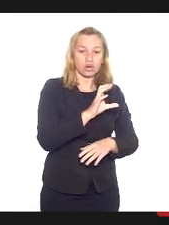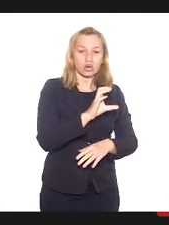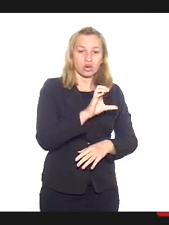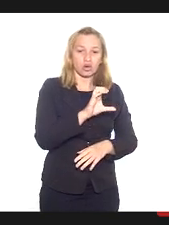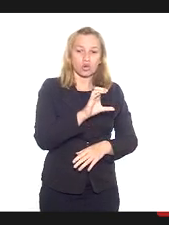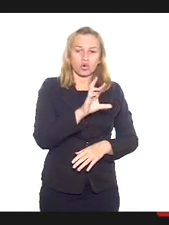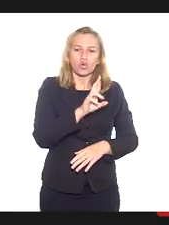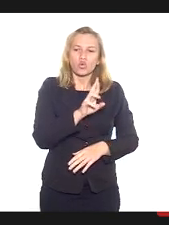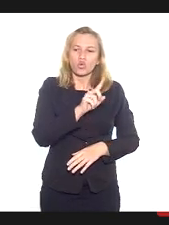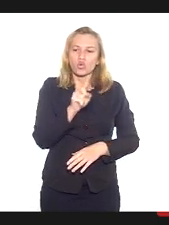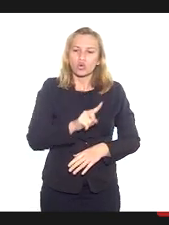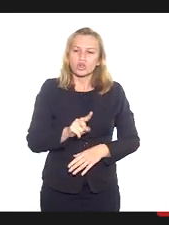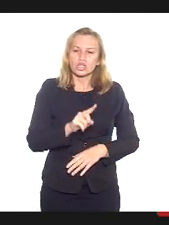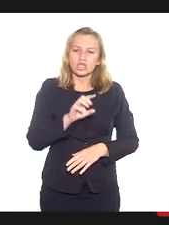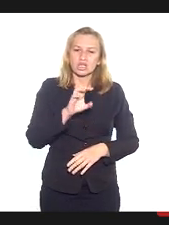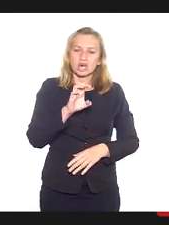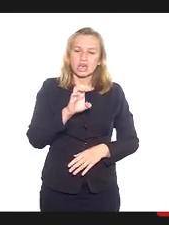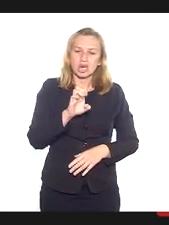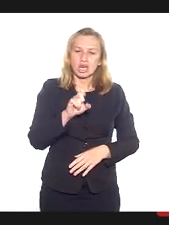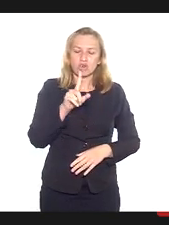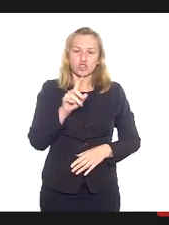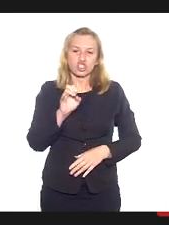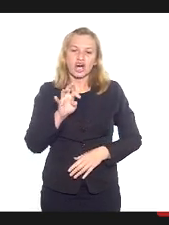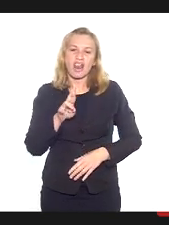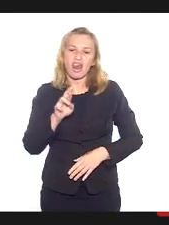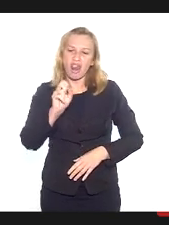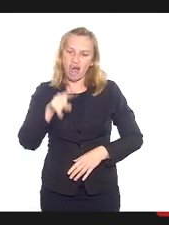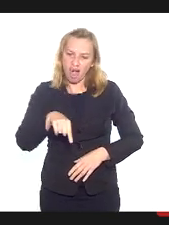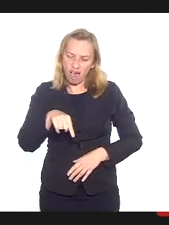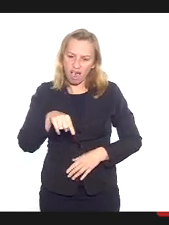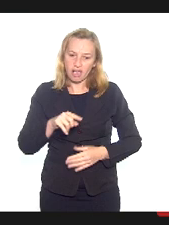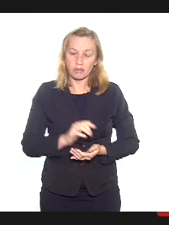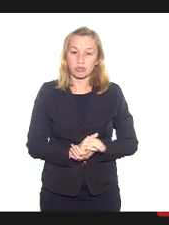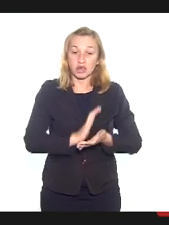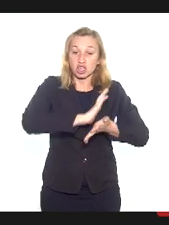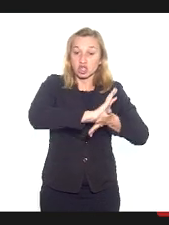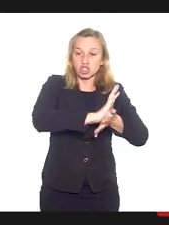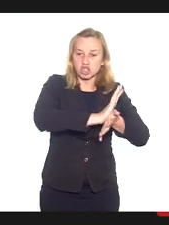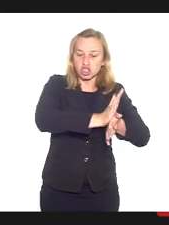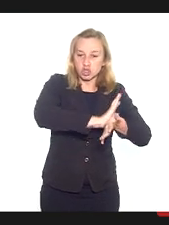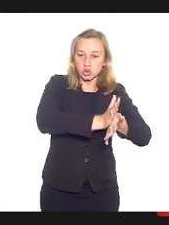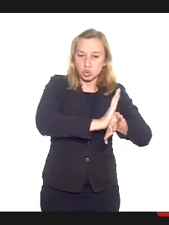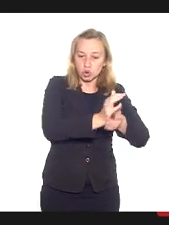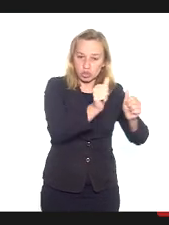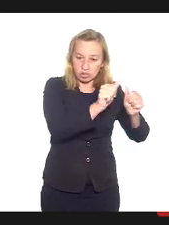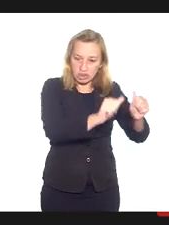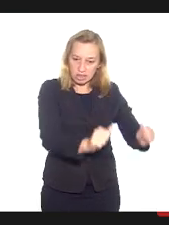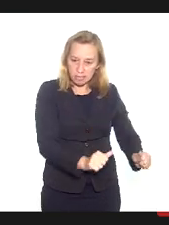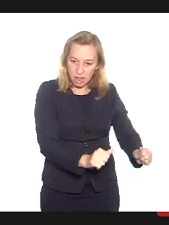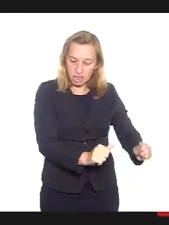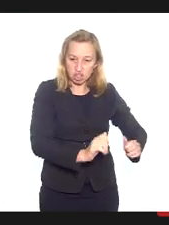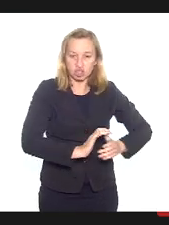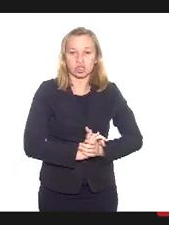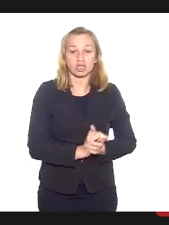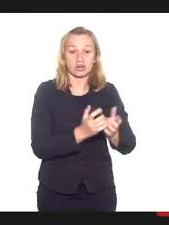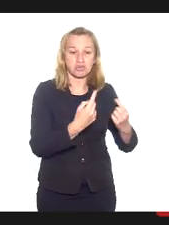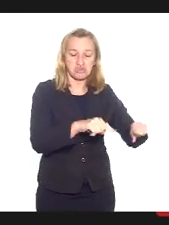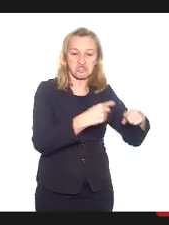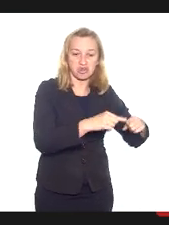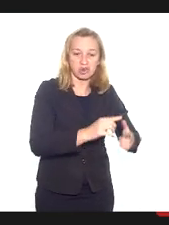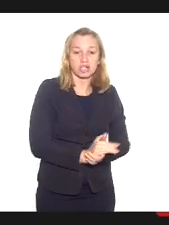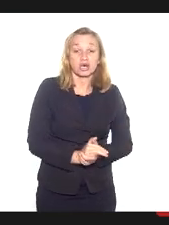sul do Rio de Janeiro, aqui do Rio de Janeiro, destruindo várias imagens e provocando os frequentadores. Quando, então,